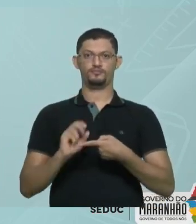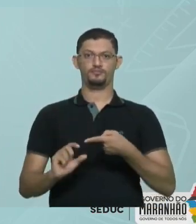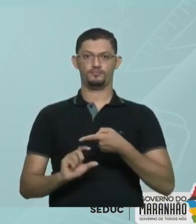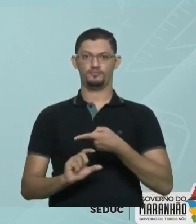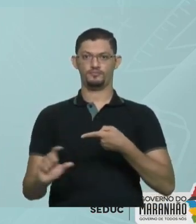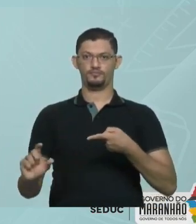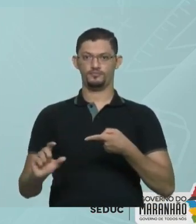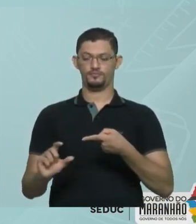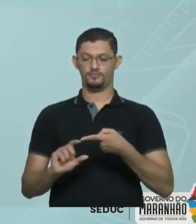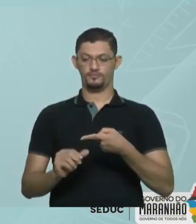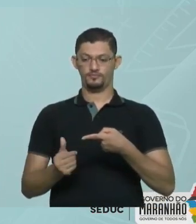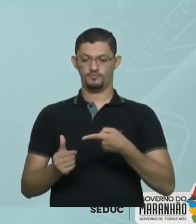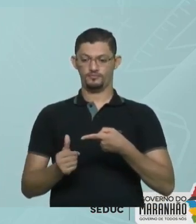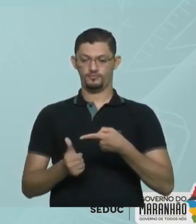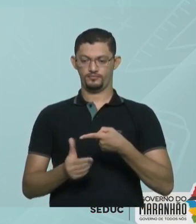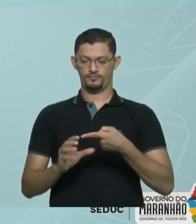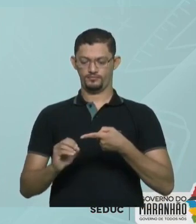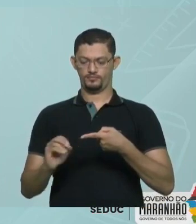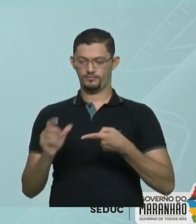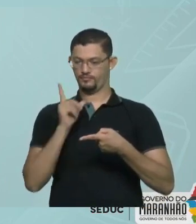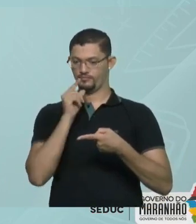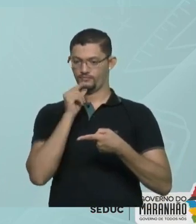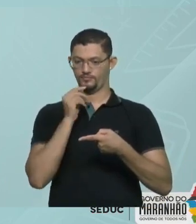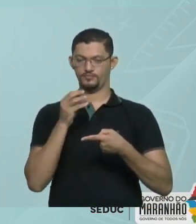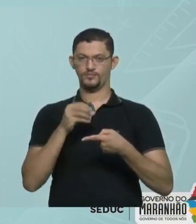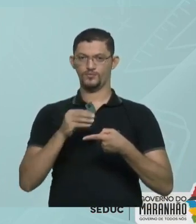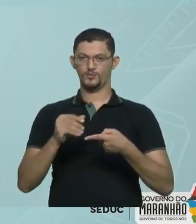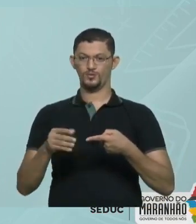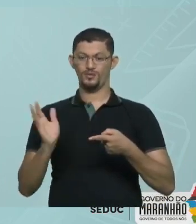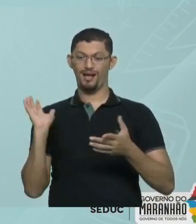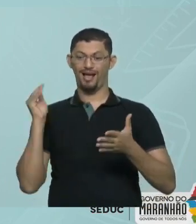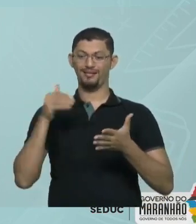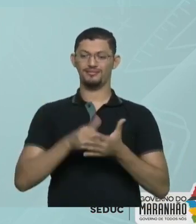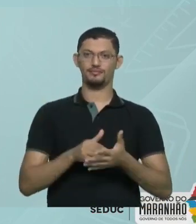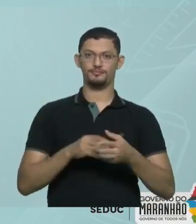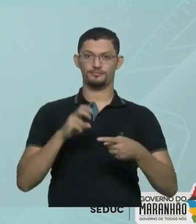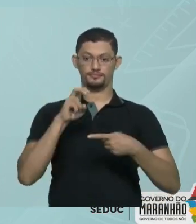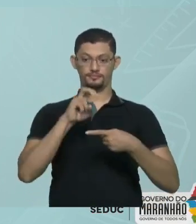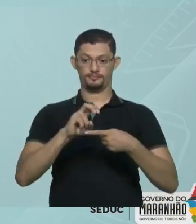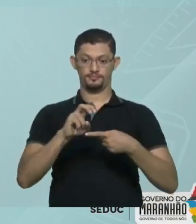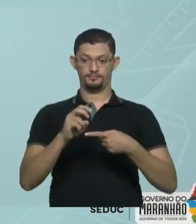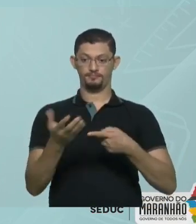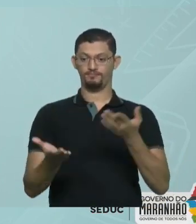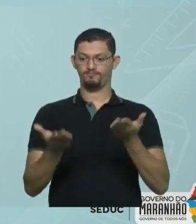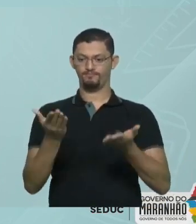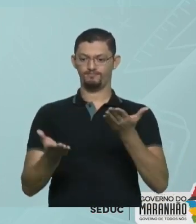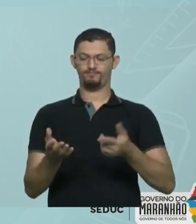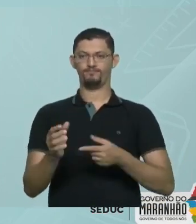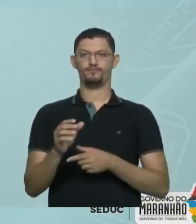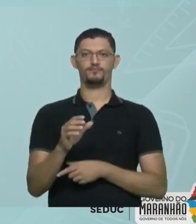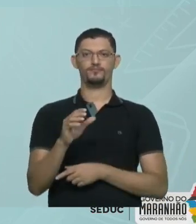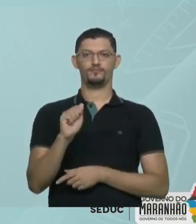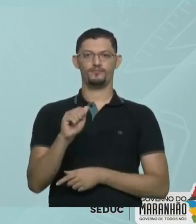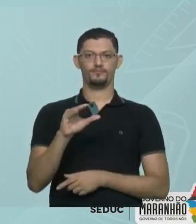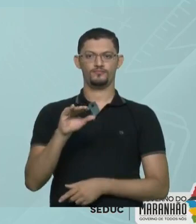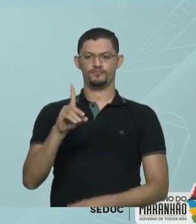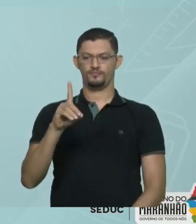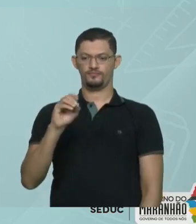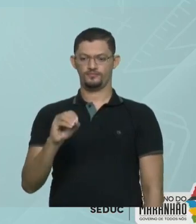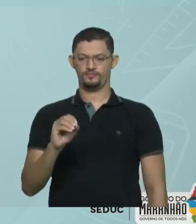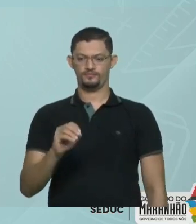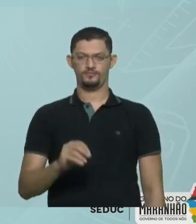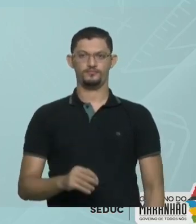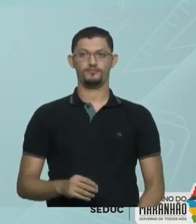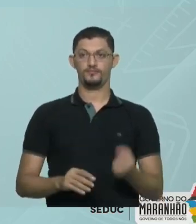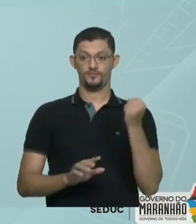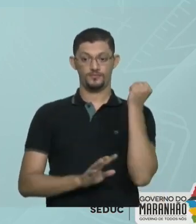eu tiver 100 gramas de água Eu consigo dissolver No máximo 5 gramas de ácido bórico Este é o coeficiente dele A 20 graus